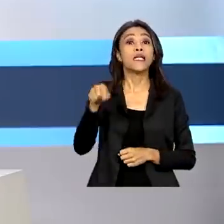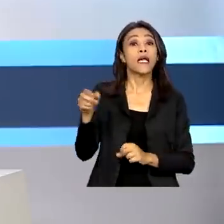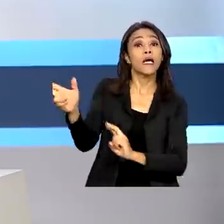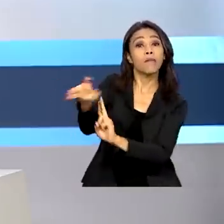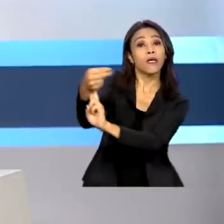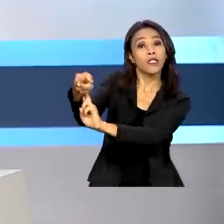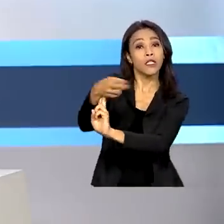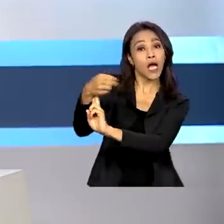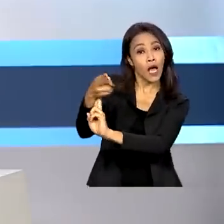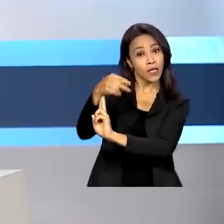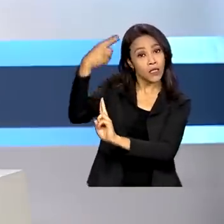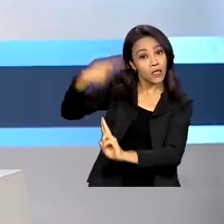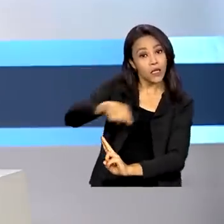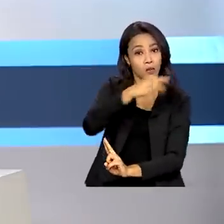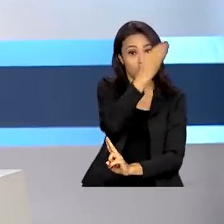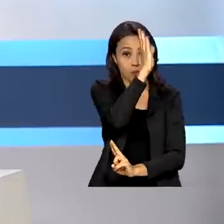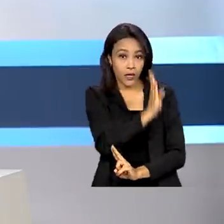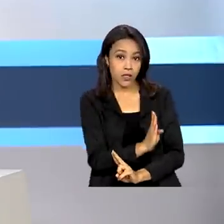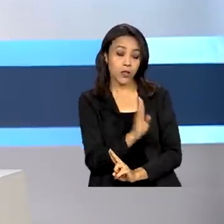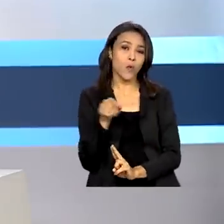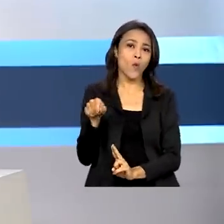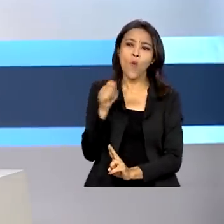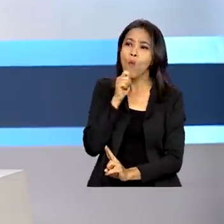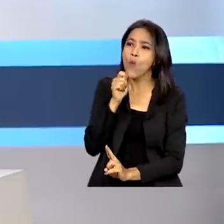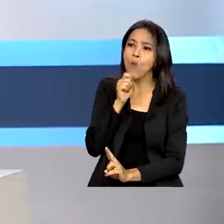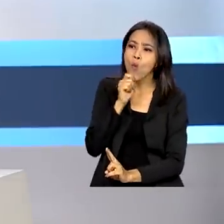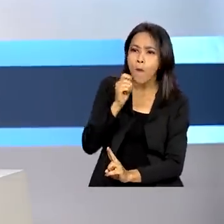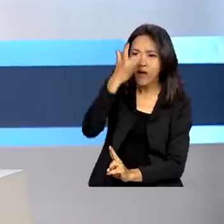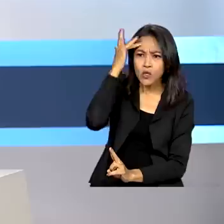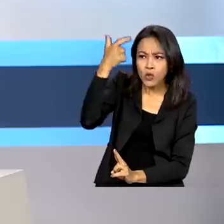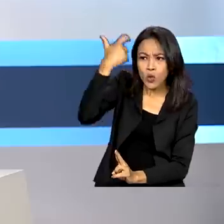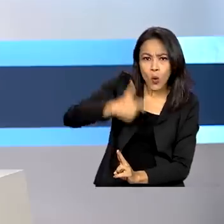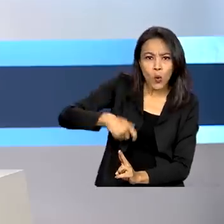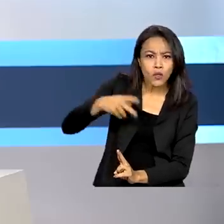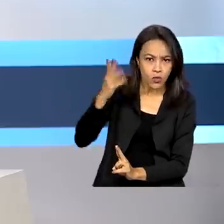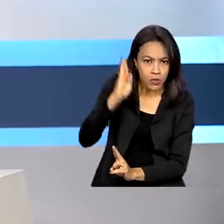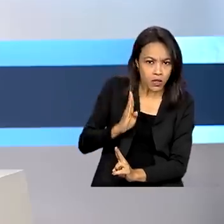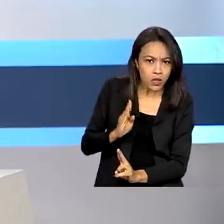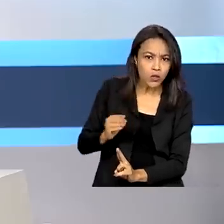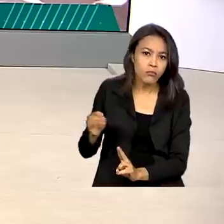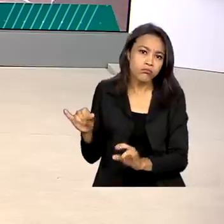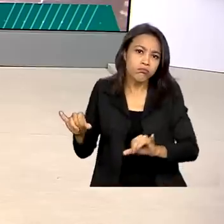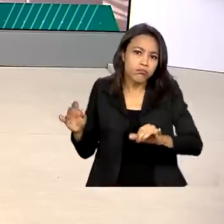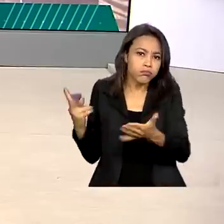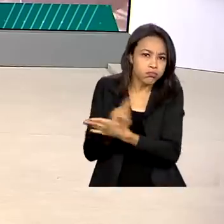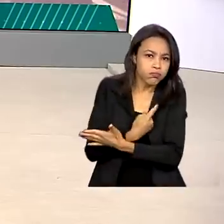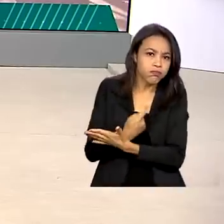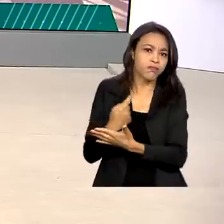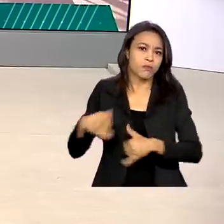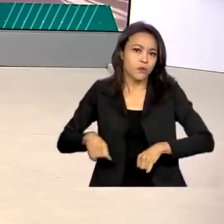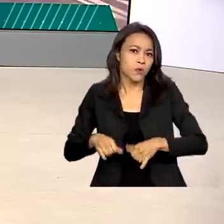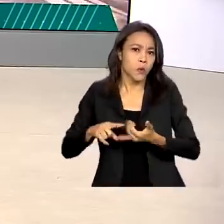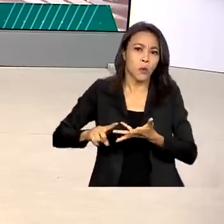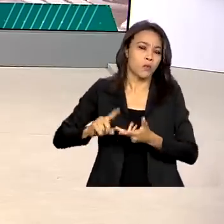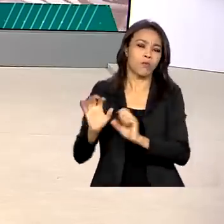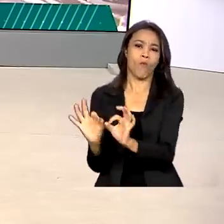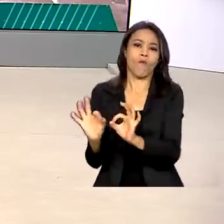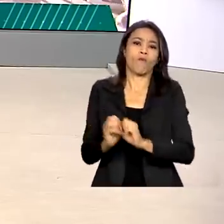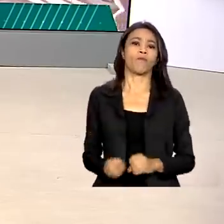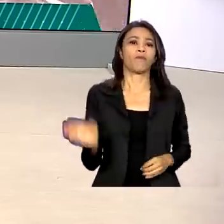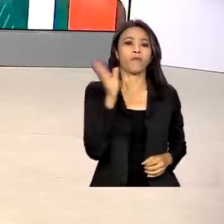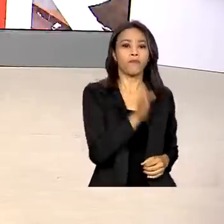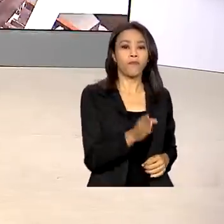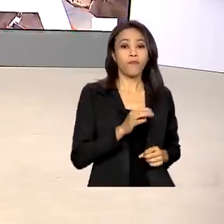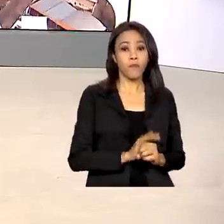capital do país, até o momento, não há registro de brasileiros entre as vítimas. O Centro Nacional de